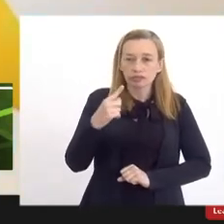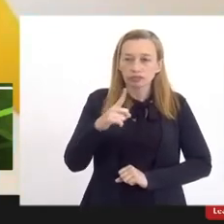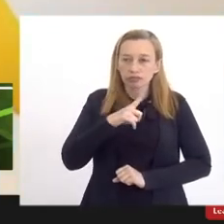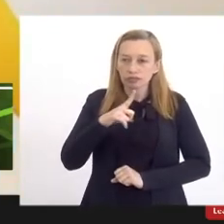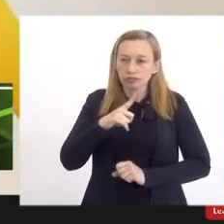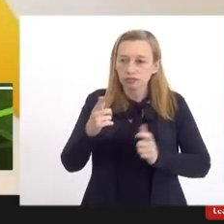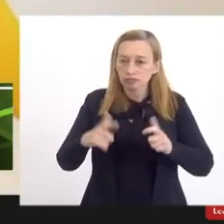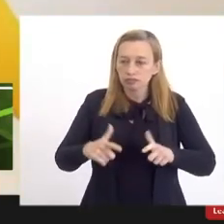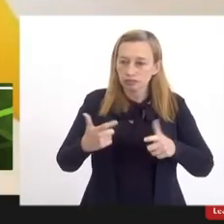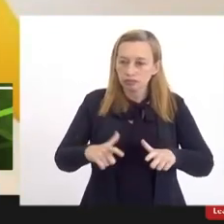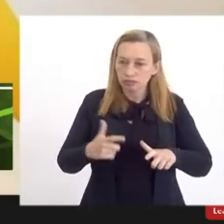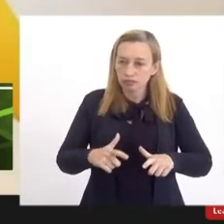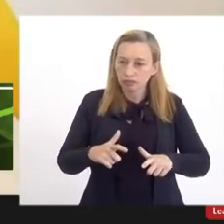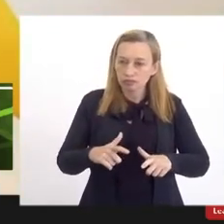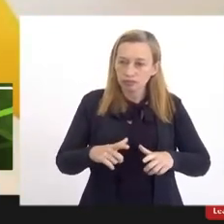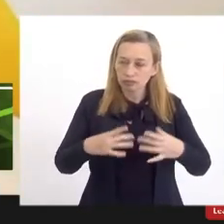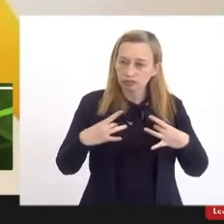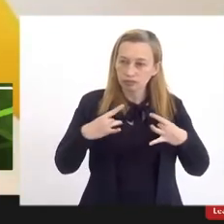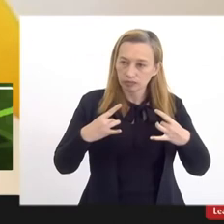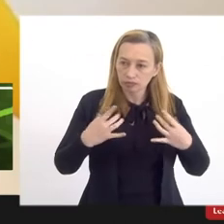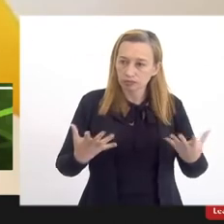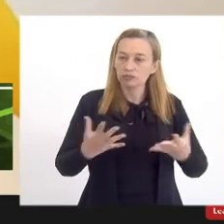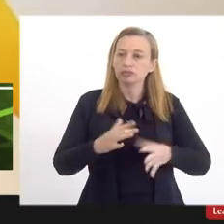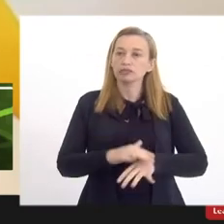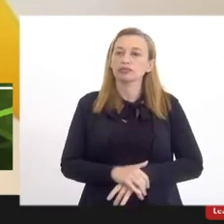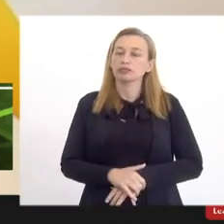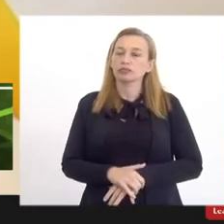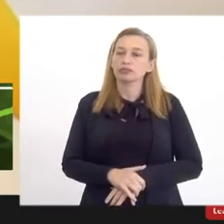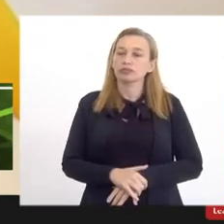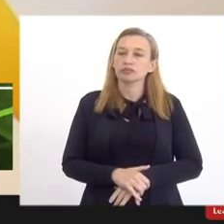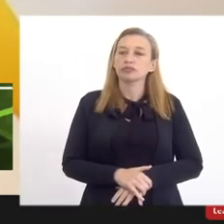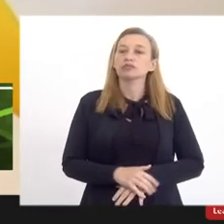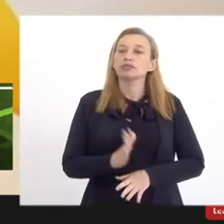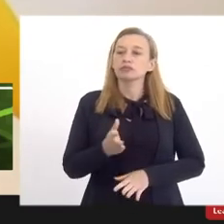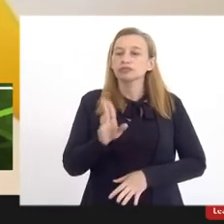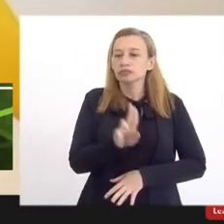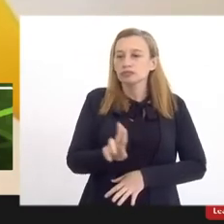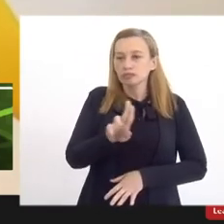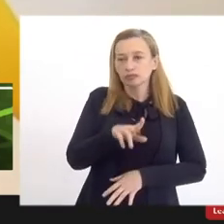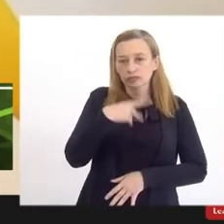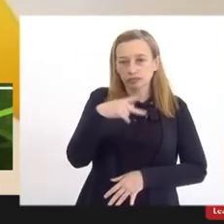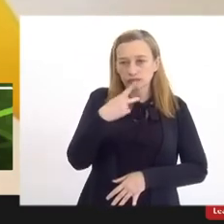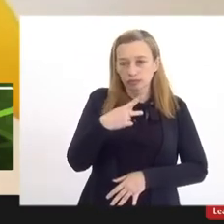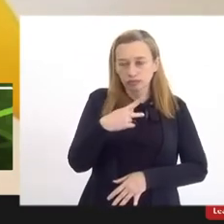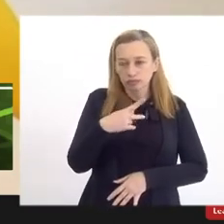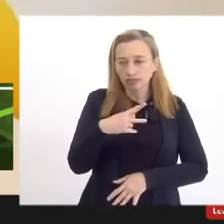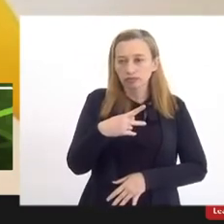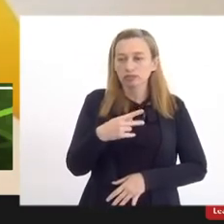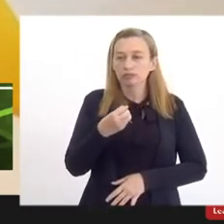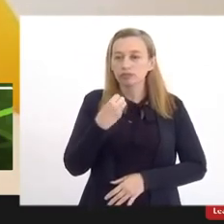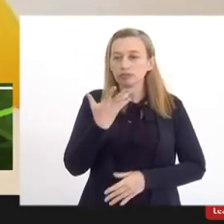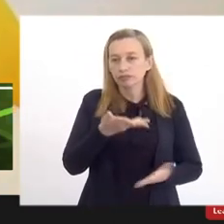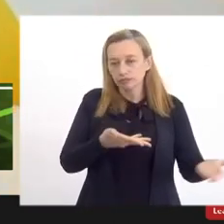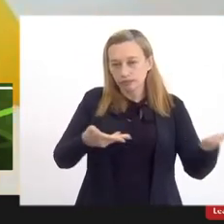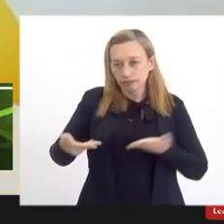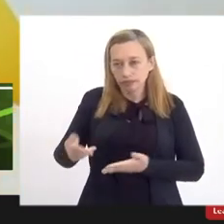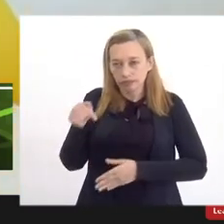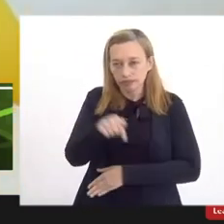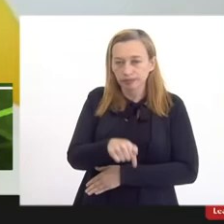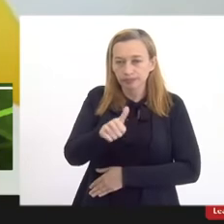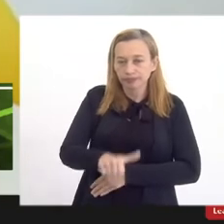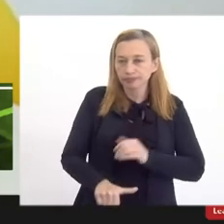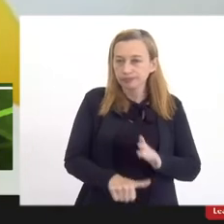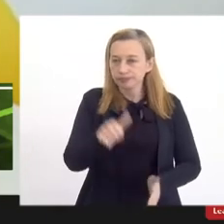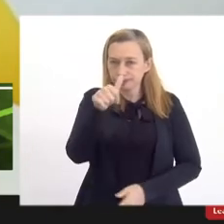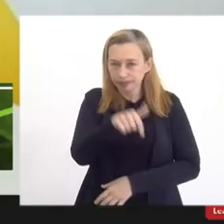Moacir Bastos disponibilizado eu chamo agora para fazer uso da palavra e dou boas-vindas aqui pela primeira